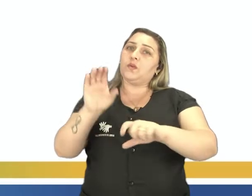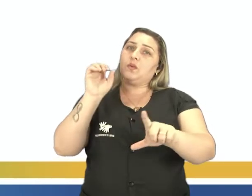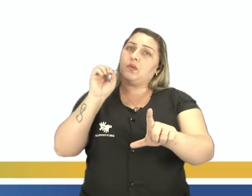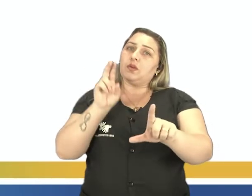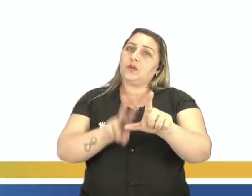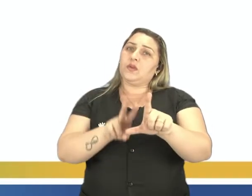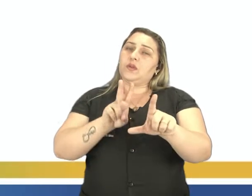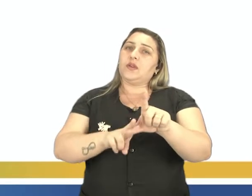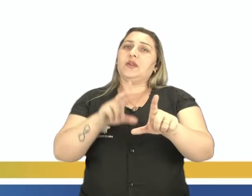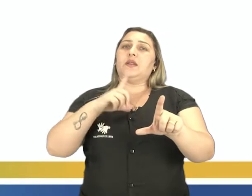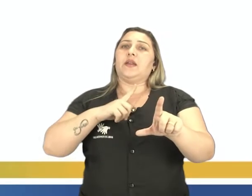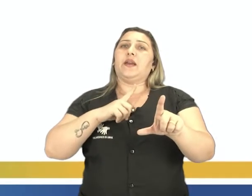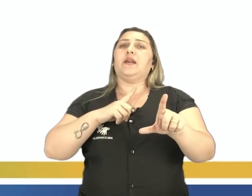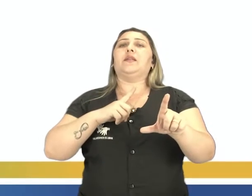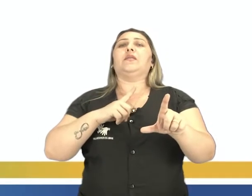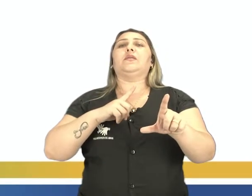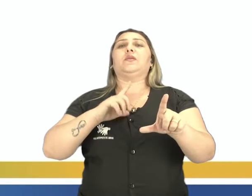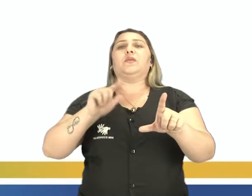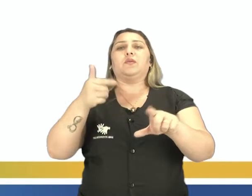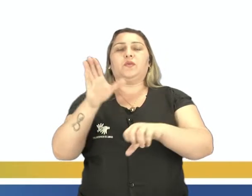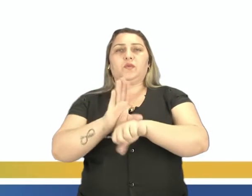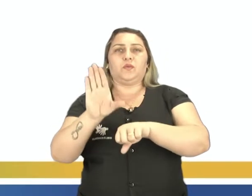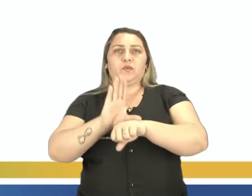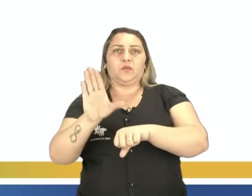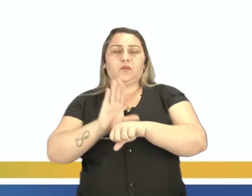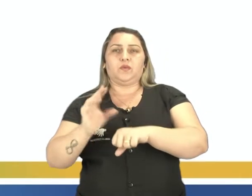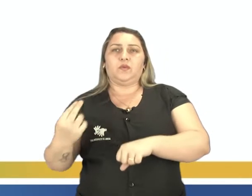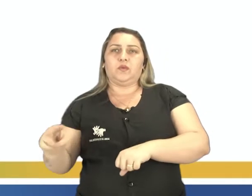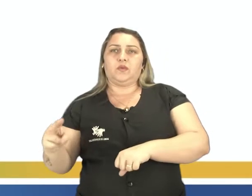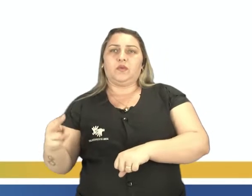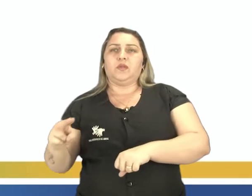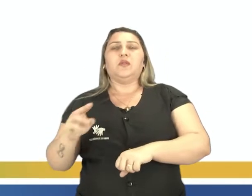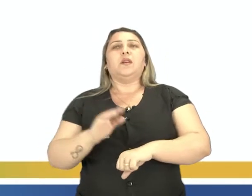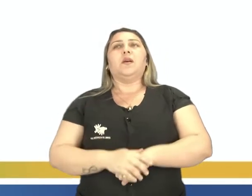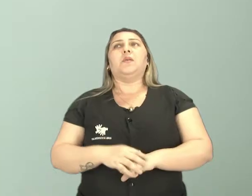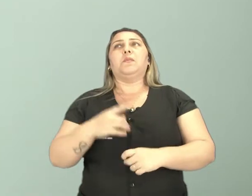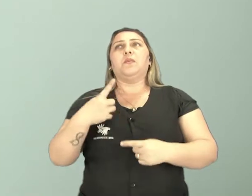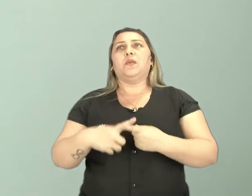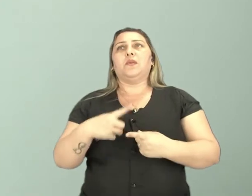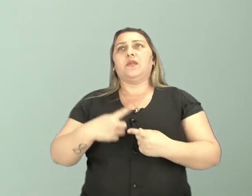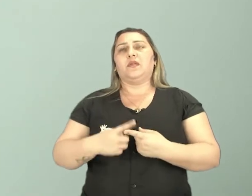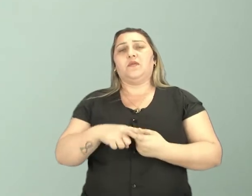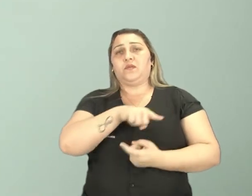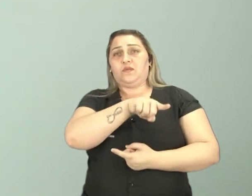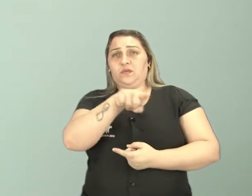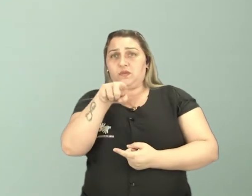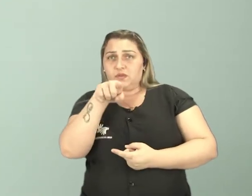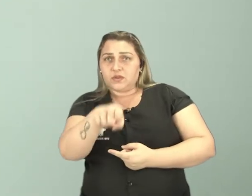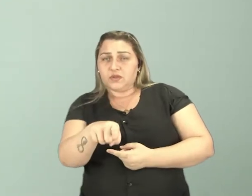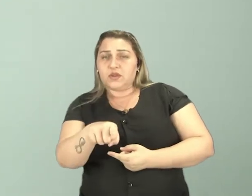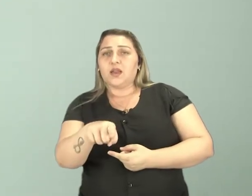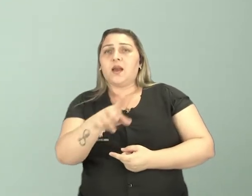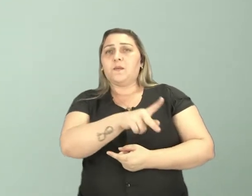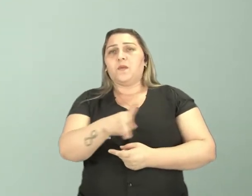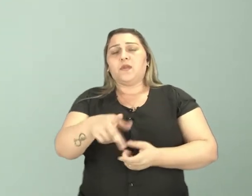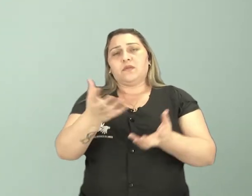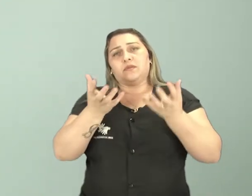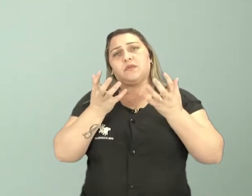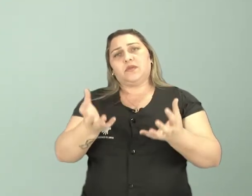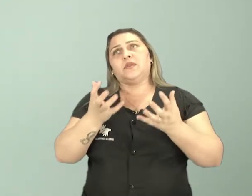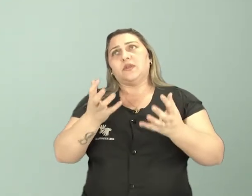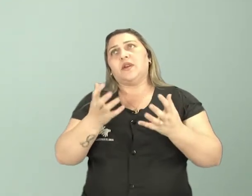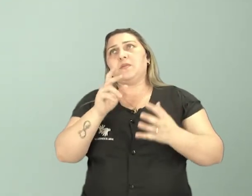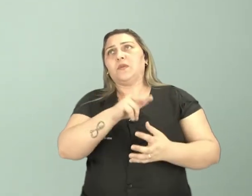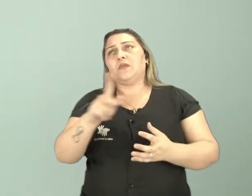há os cursos de extensão universitária. Eu estou fazendo essa ressalva para vocês porque, olha só, quando você... Ah, professor, eu quero